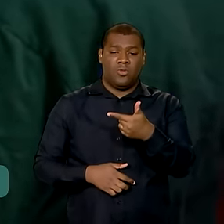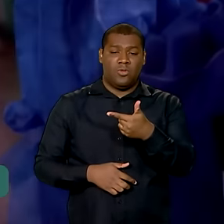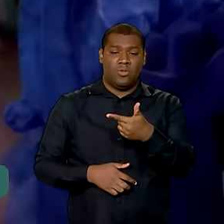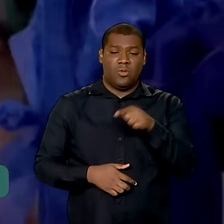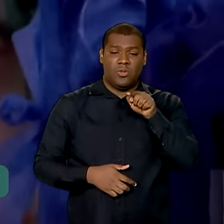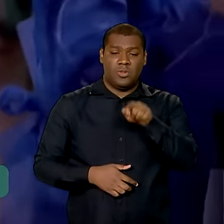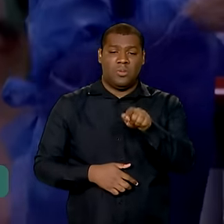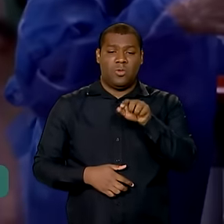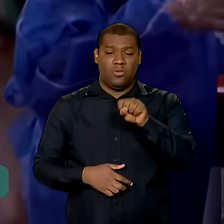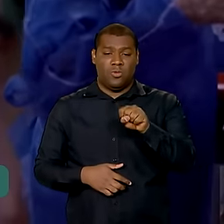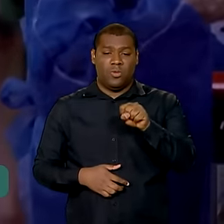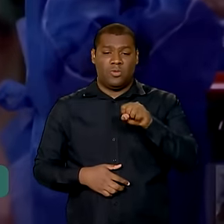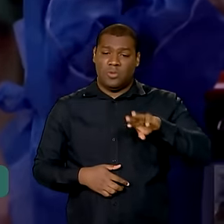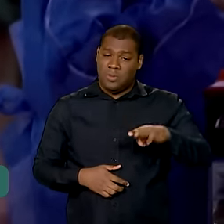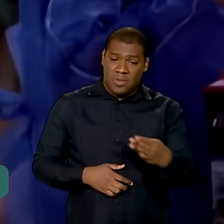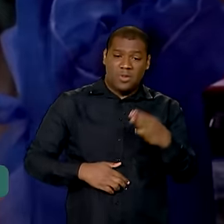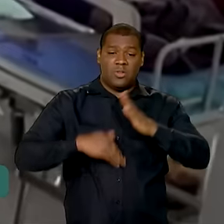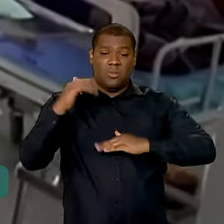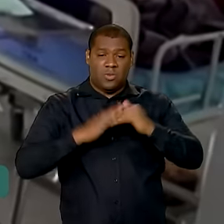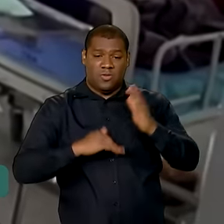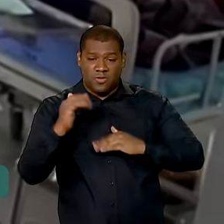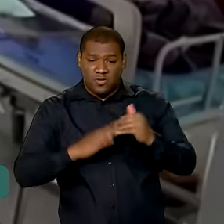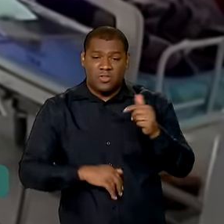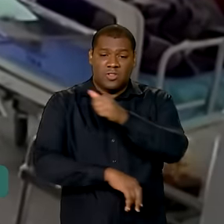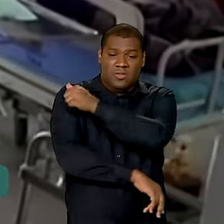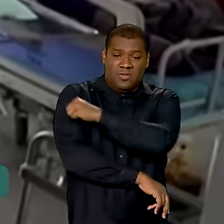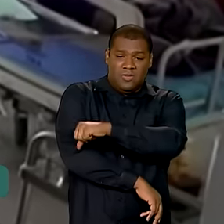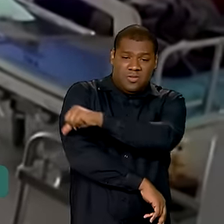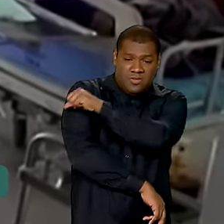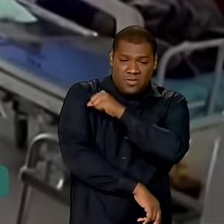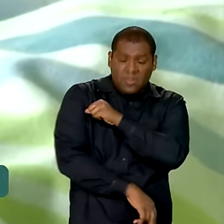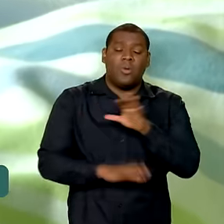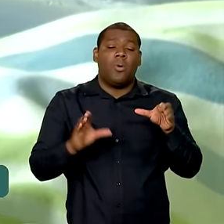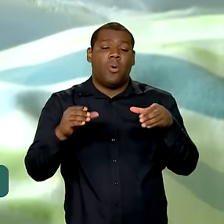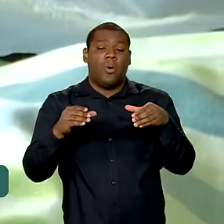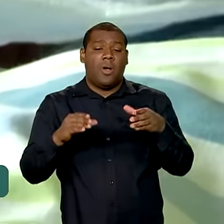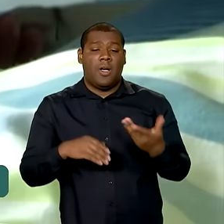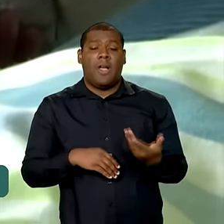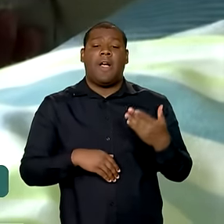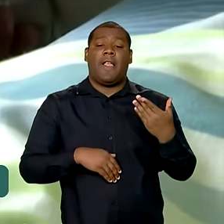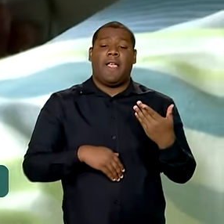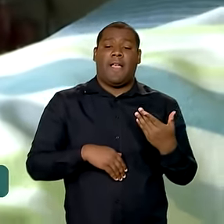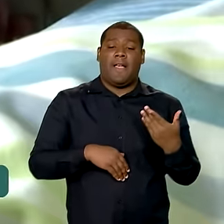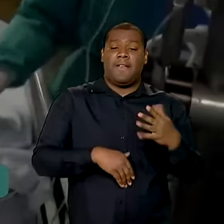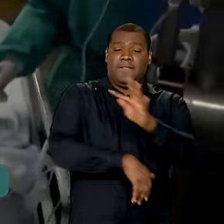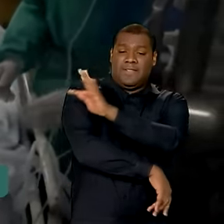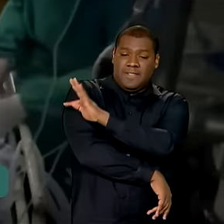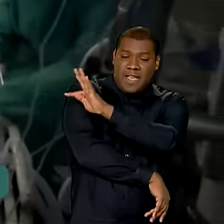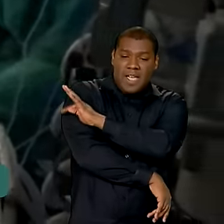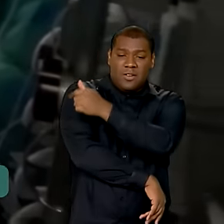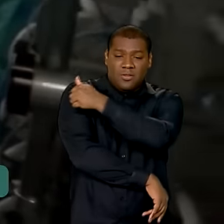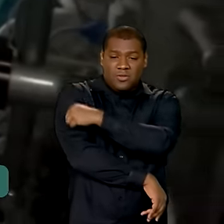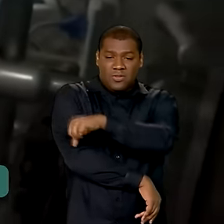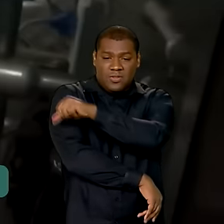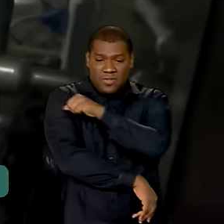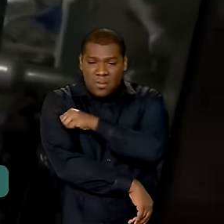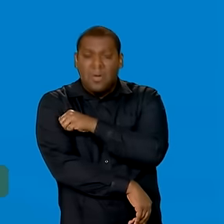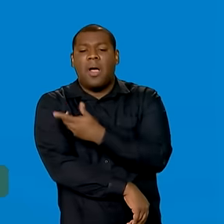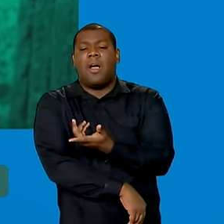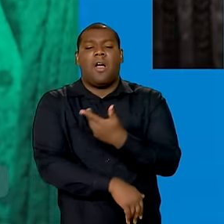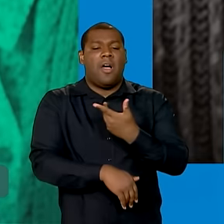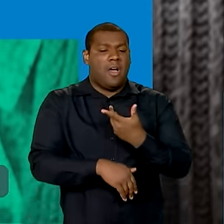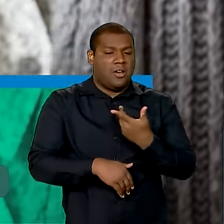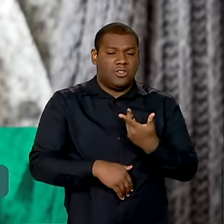milhões de profissionais do setor, entre auxiliares e técnicos de enfermagem, parteiras e enfermeiros.